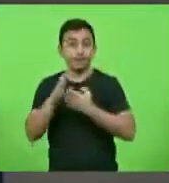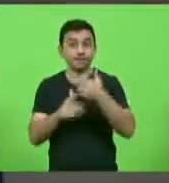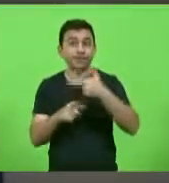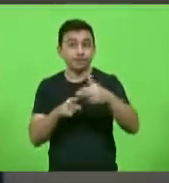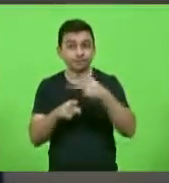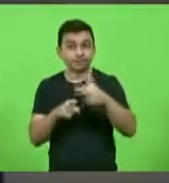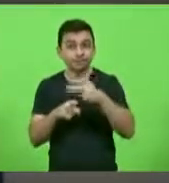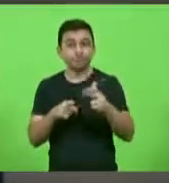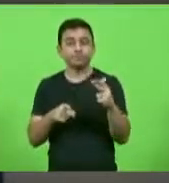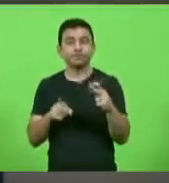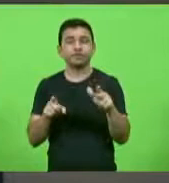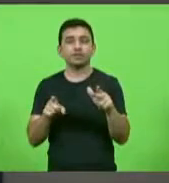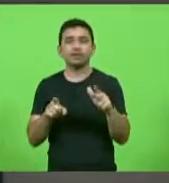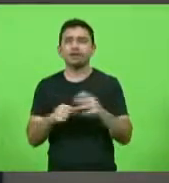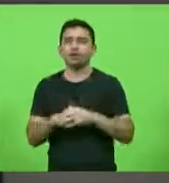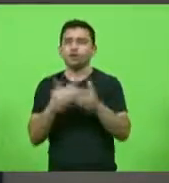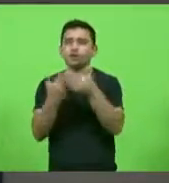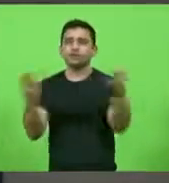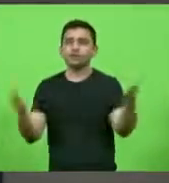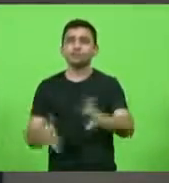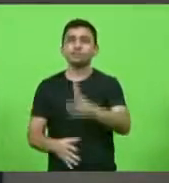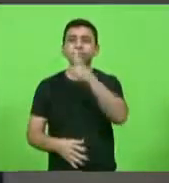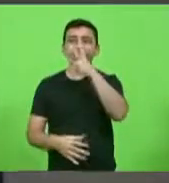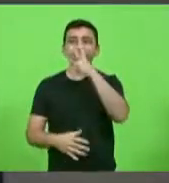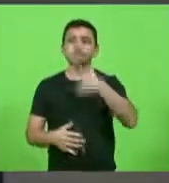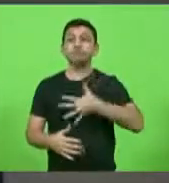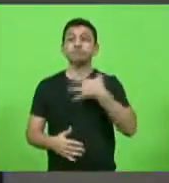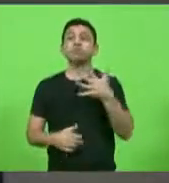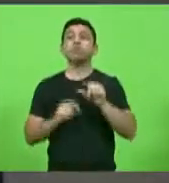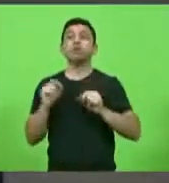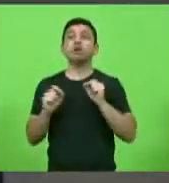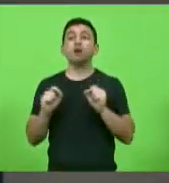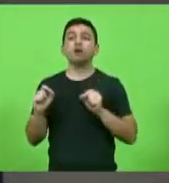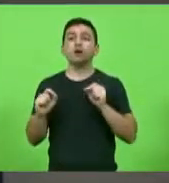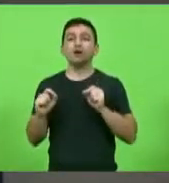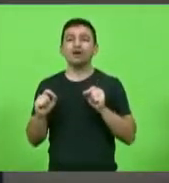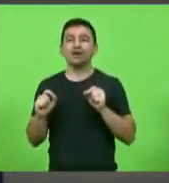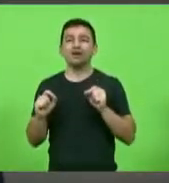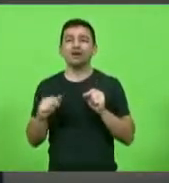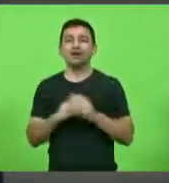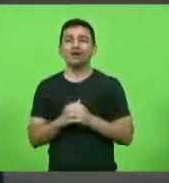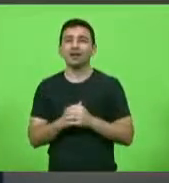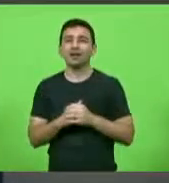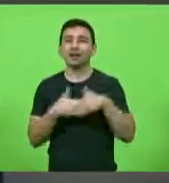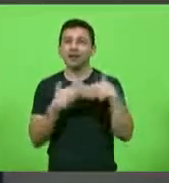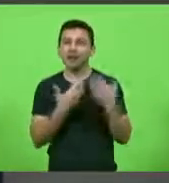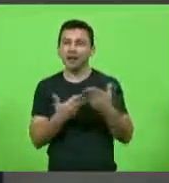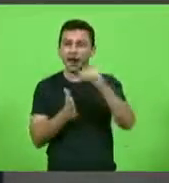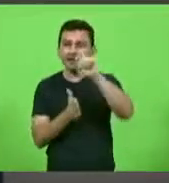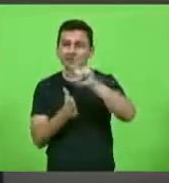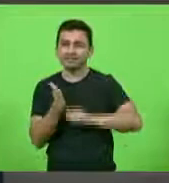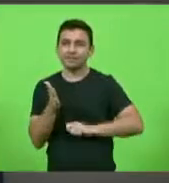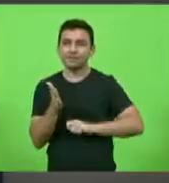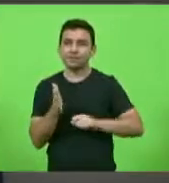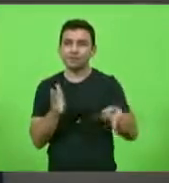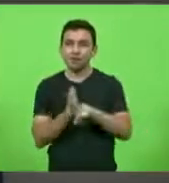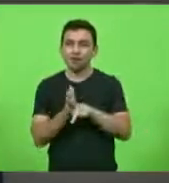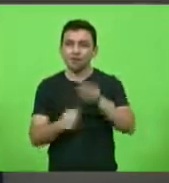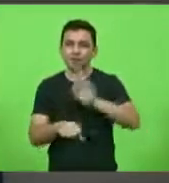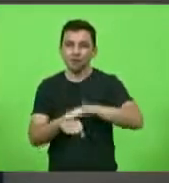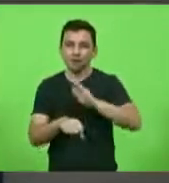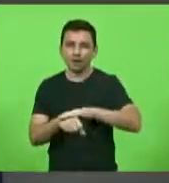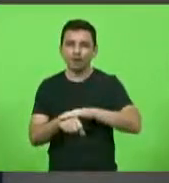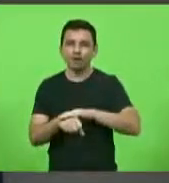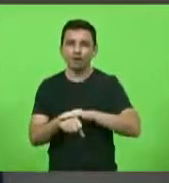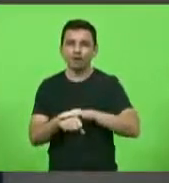e pasmem senhores deputados não é que a assinatura desse contrato que seria